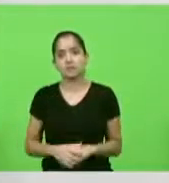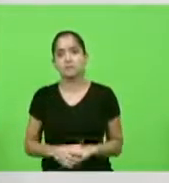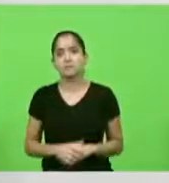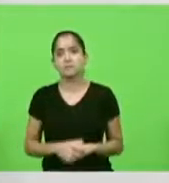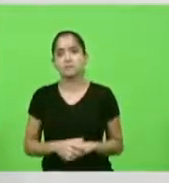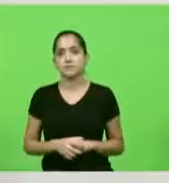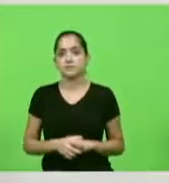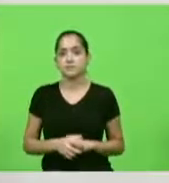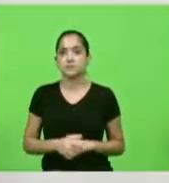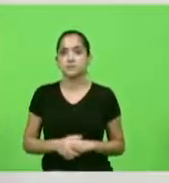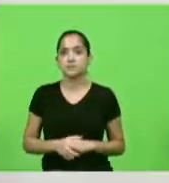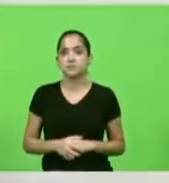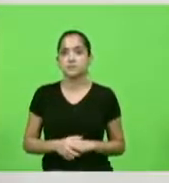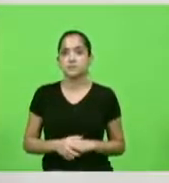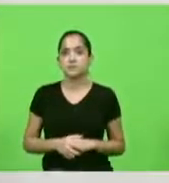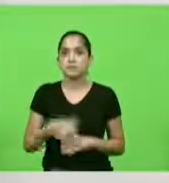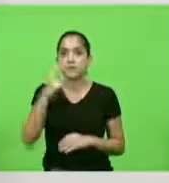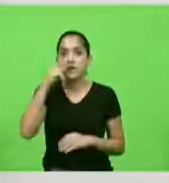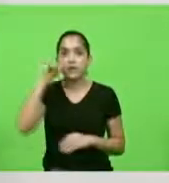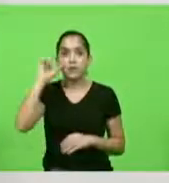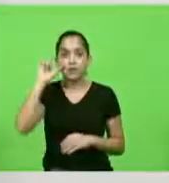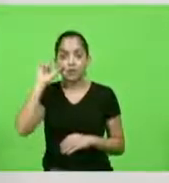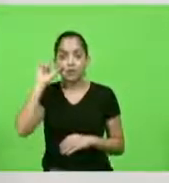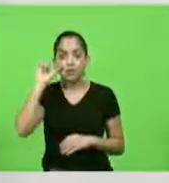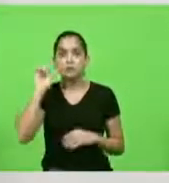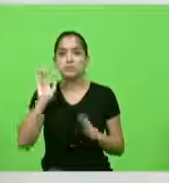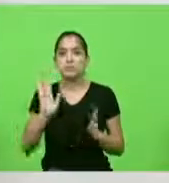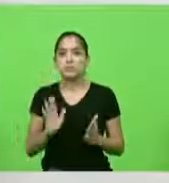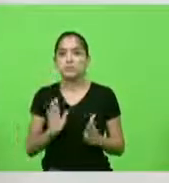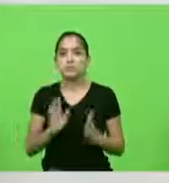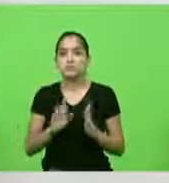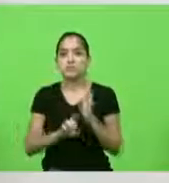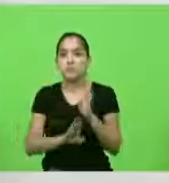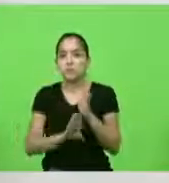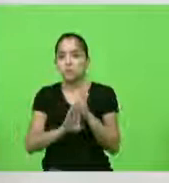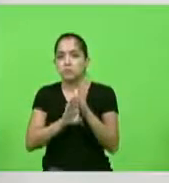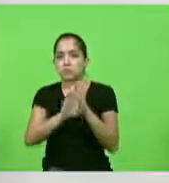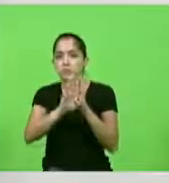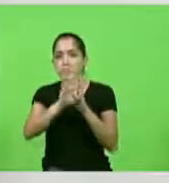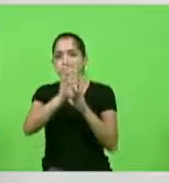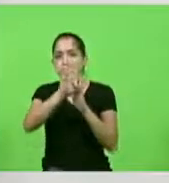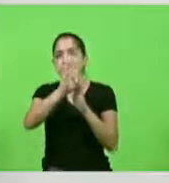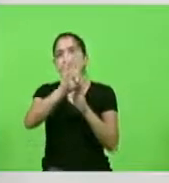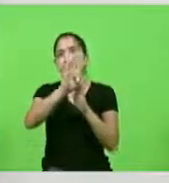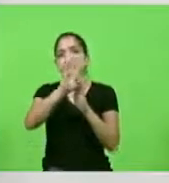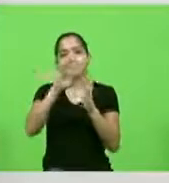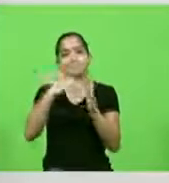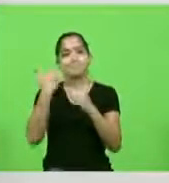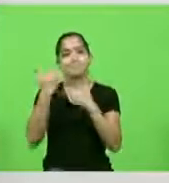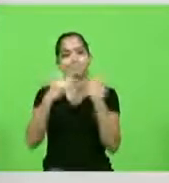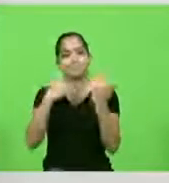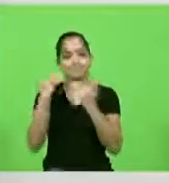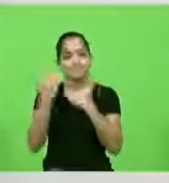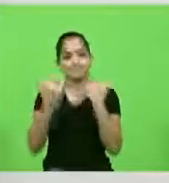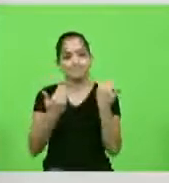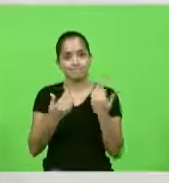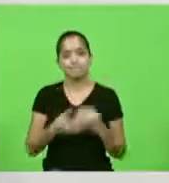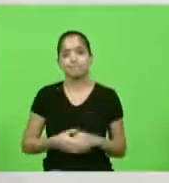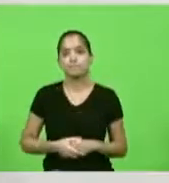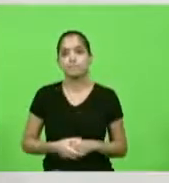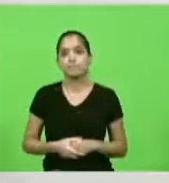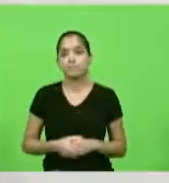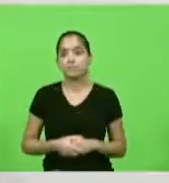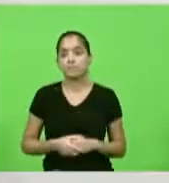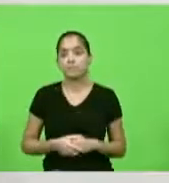e ontem bateu mais um recorde de mortalidade em